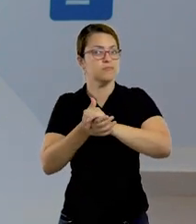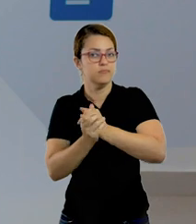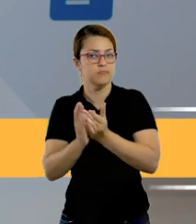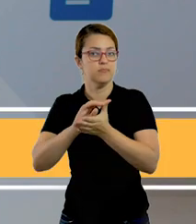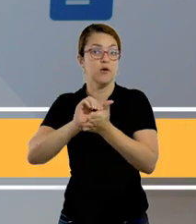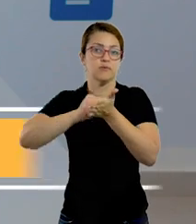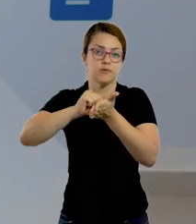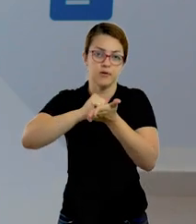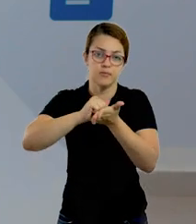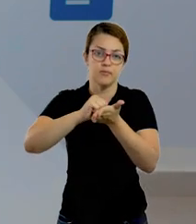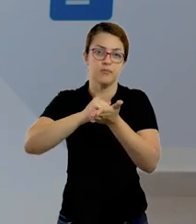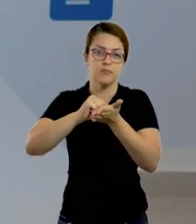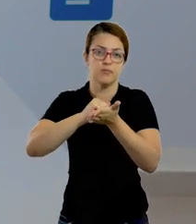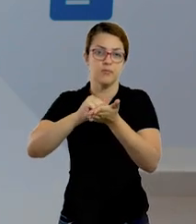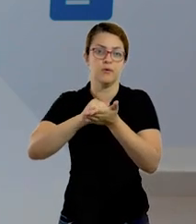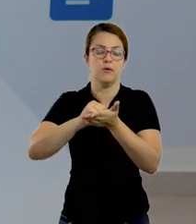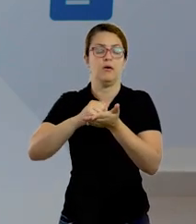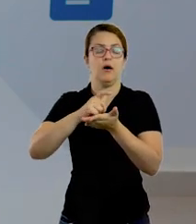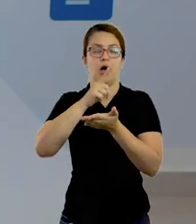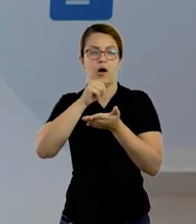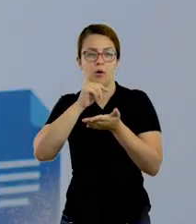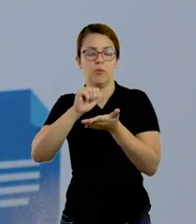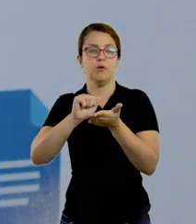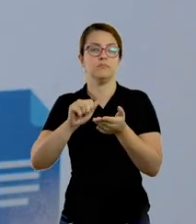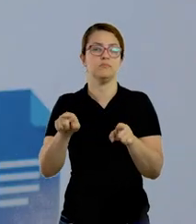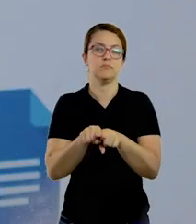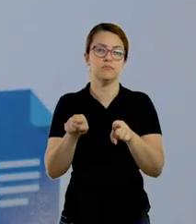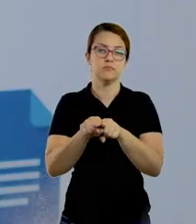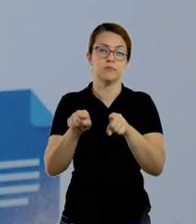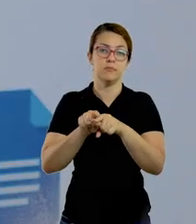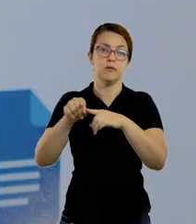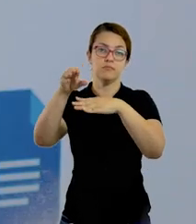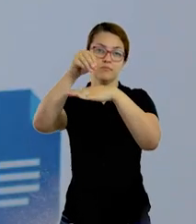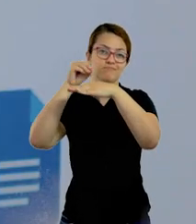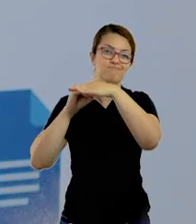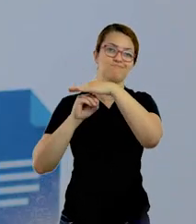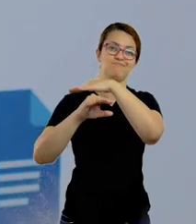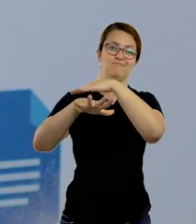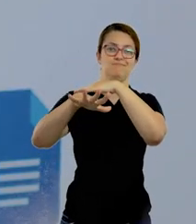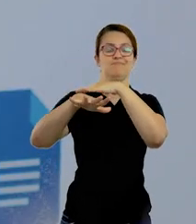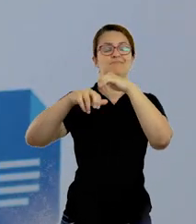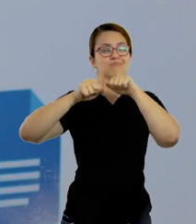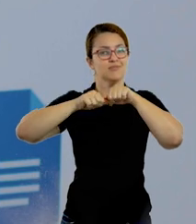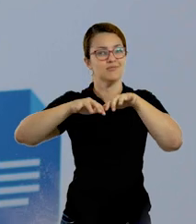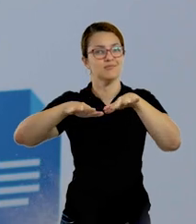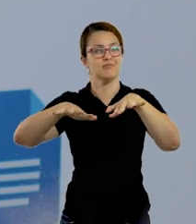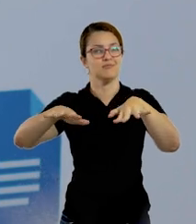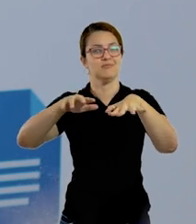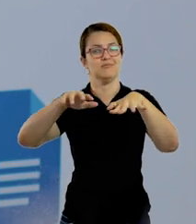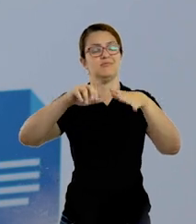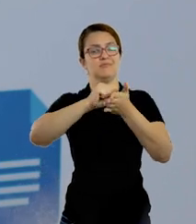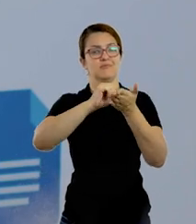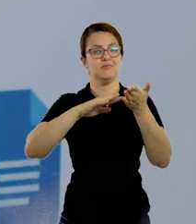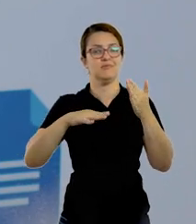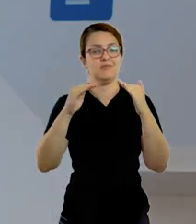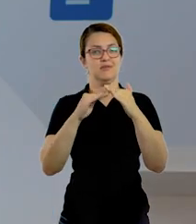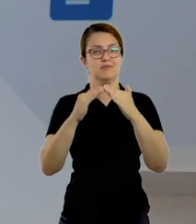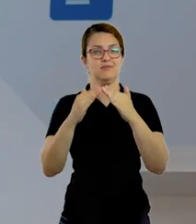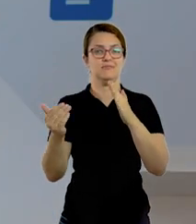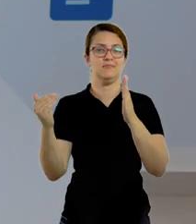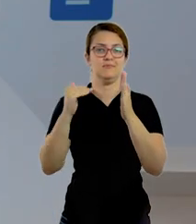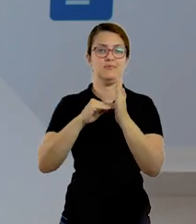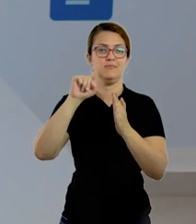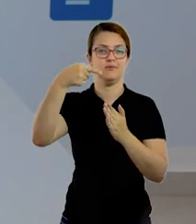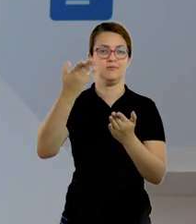de higienizar as mãos com água e sabão. Compartilhar o nosso link do lição de casa para que mais pessoas tenham